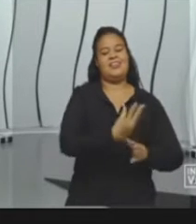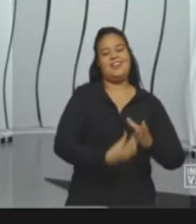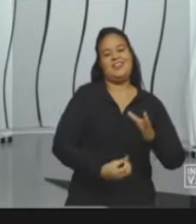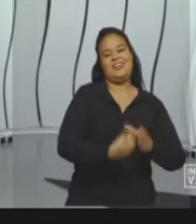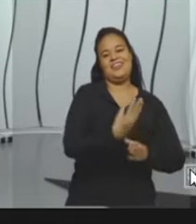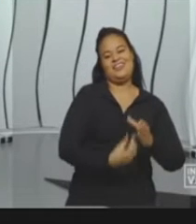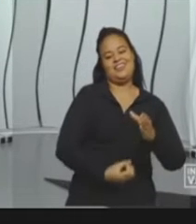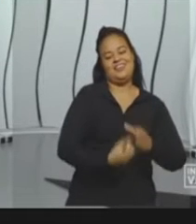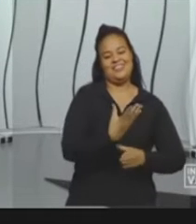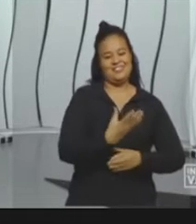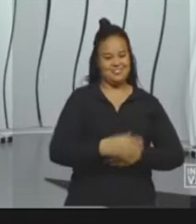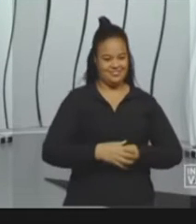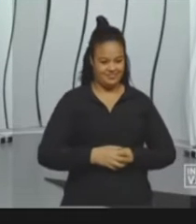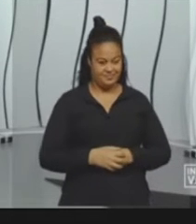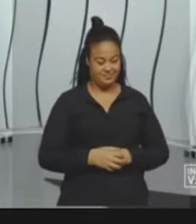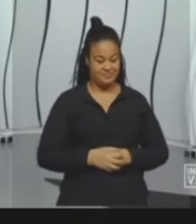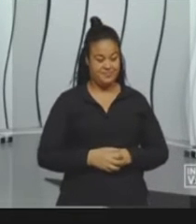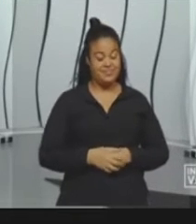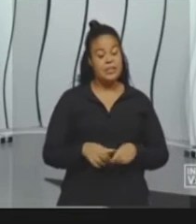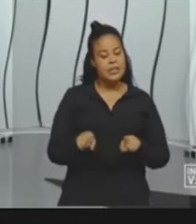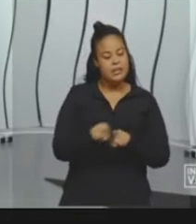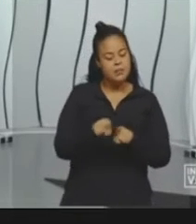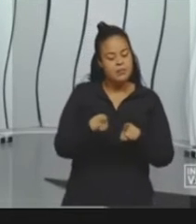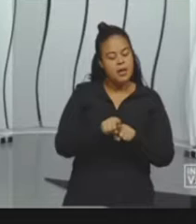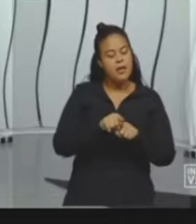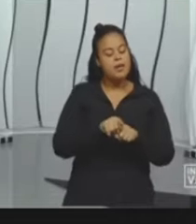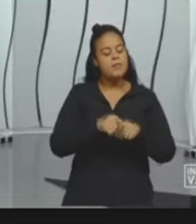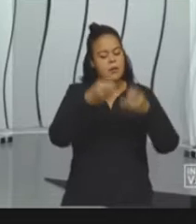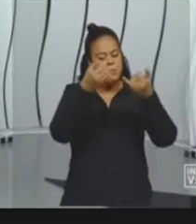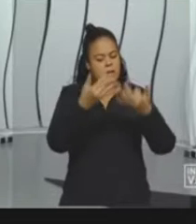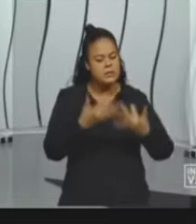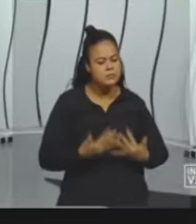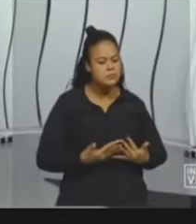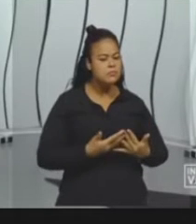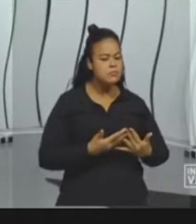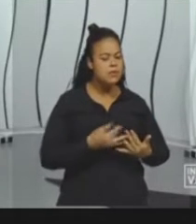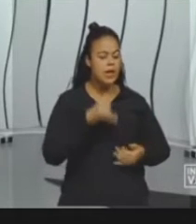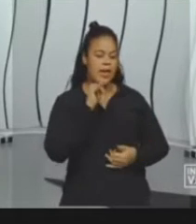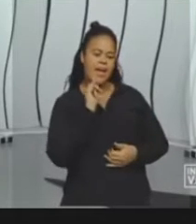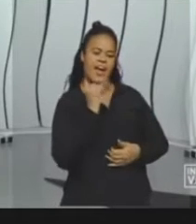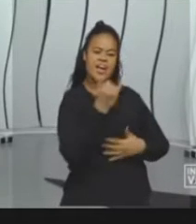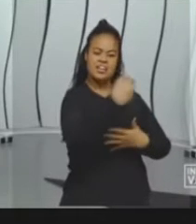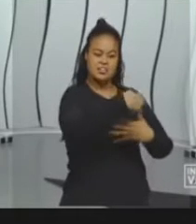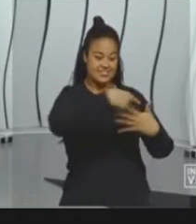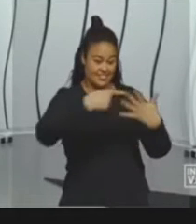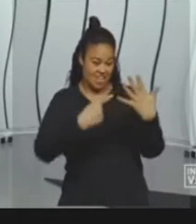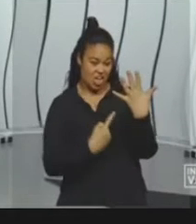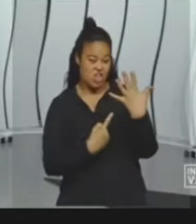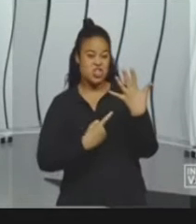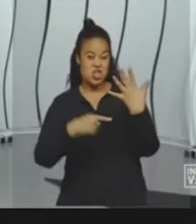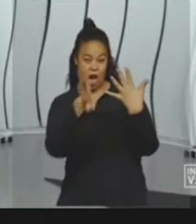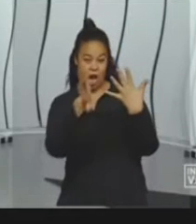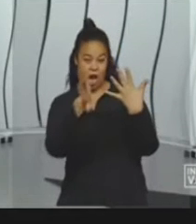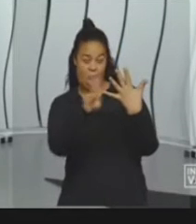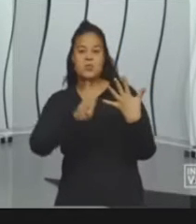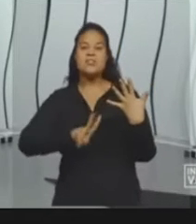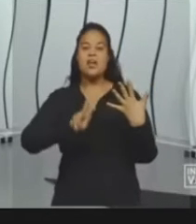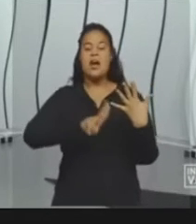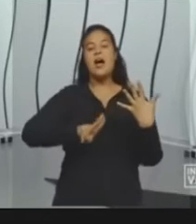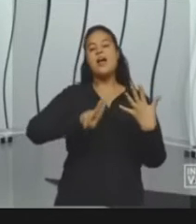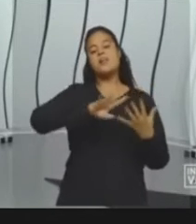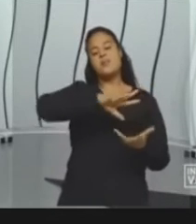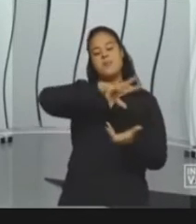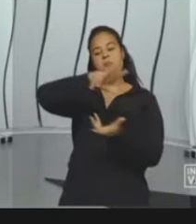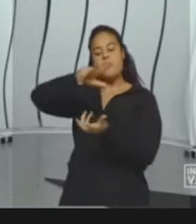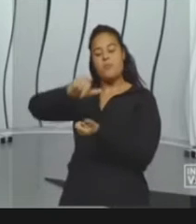Vamos falar, então, de algumas fontes de energia renovável e que nós já temos usados aí pelo mundo afora, inclusive